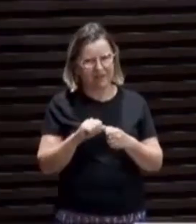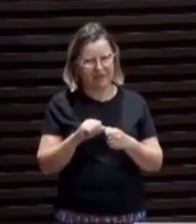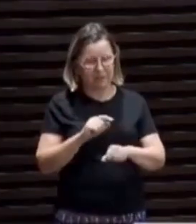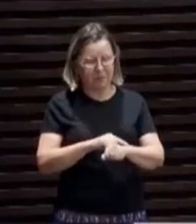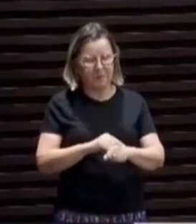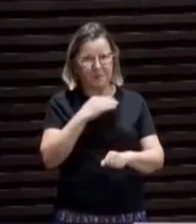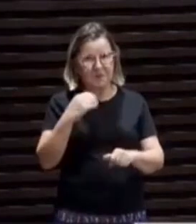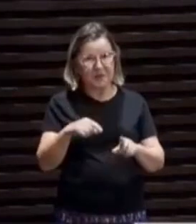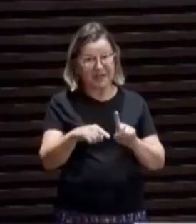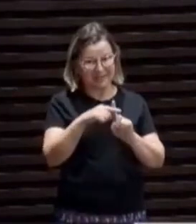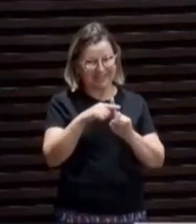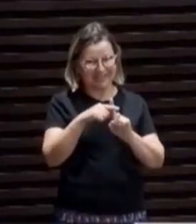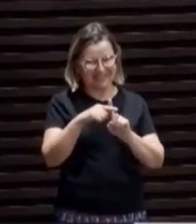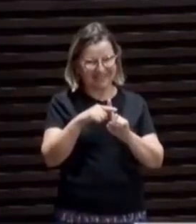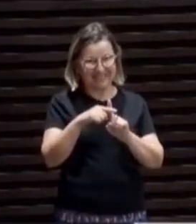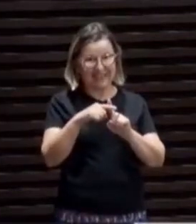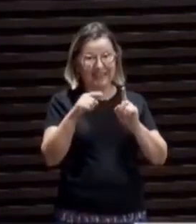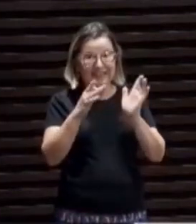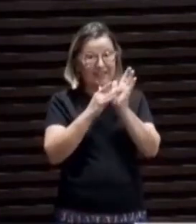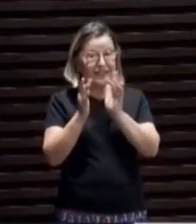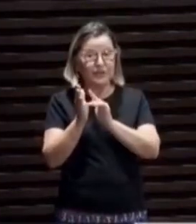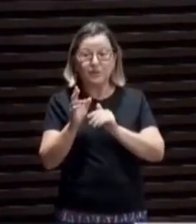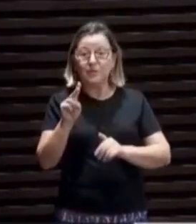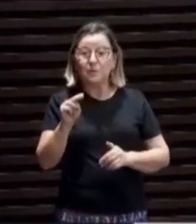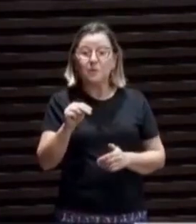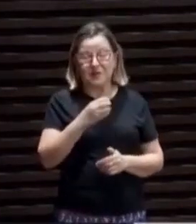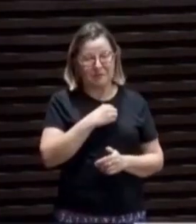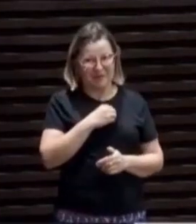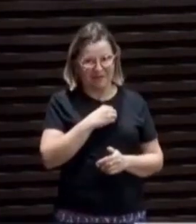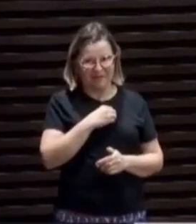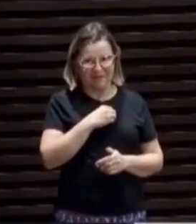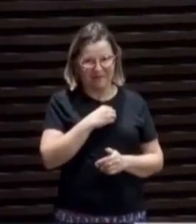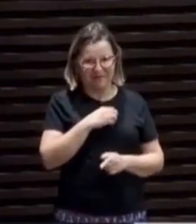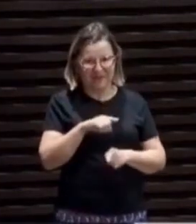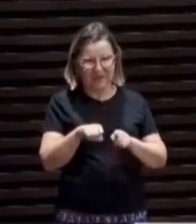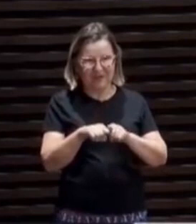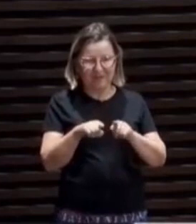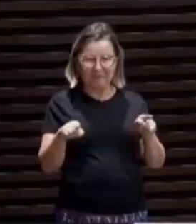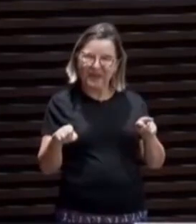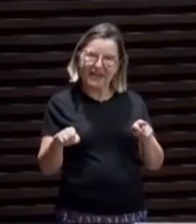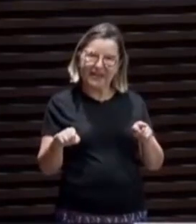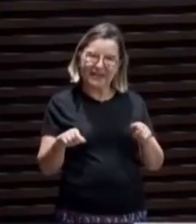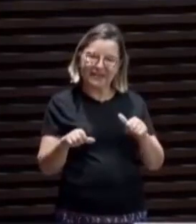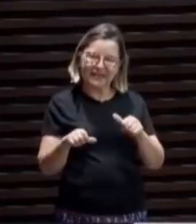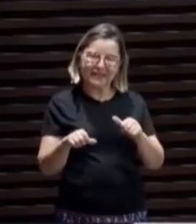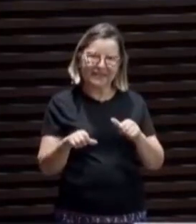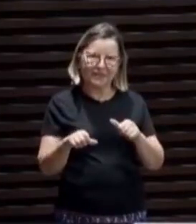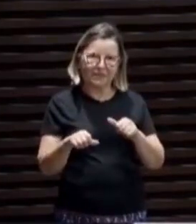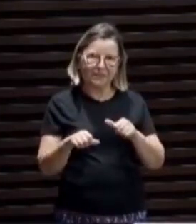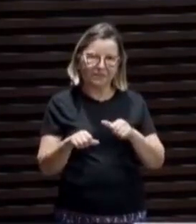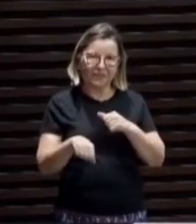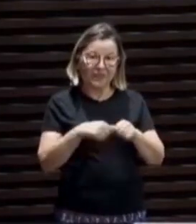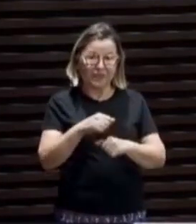pecado, ele se fez. Eu gosto de uma versão que diz, ele foi feito pecado por nós. Para que nele fôssemos